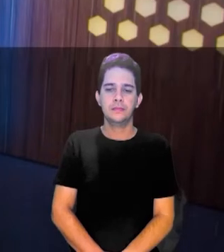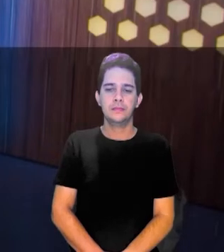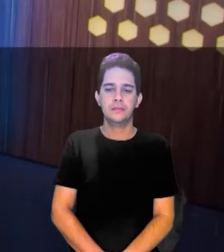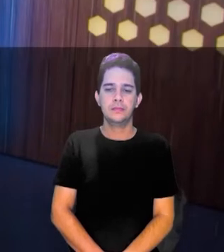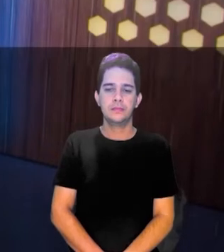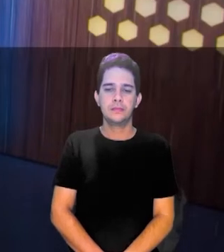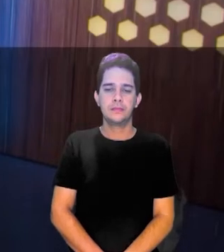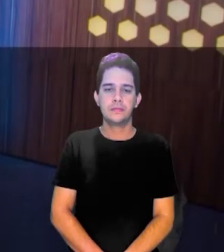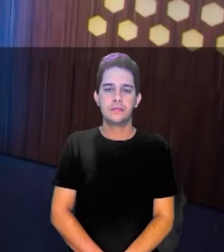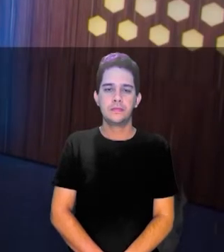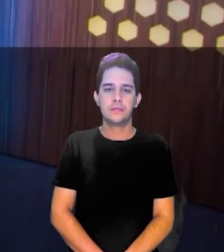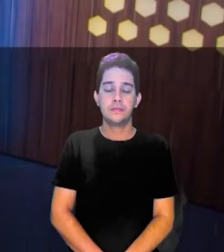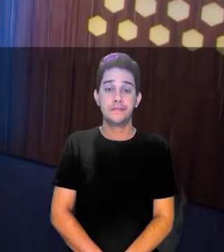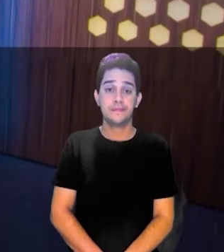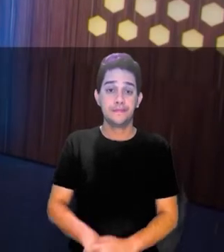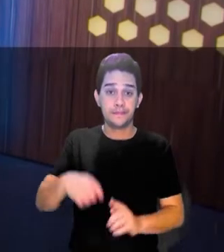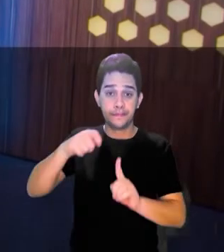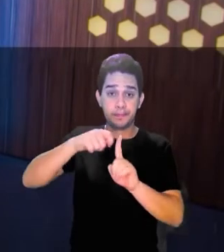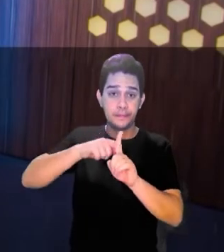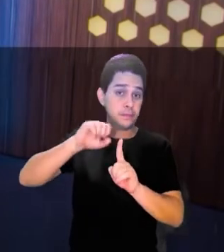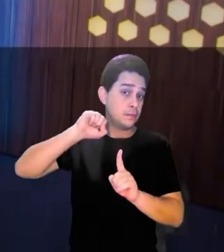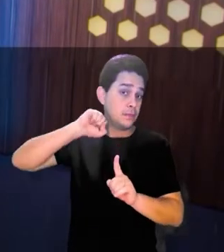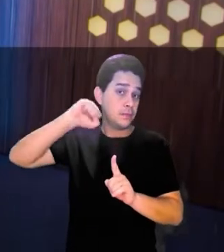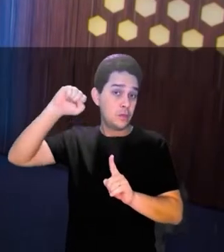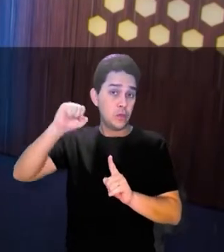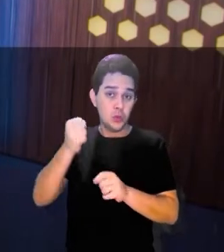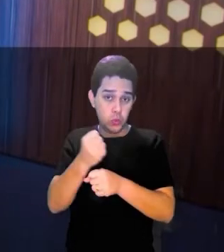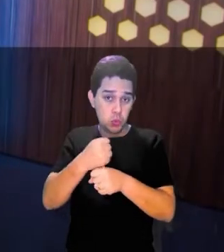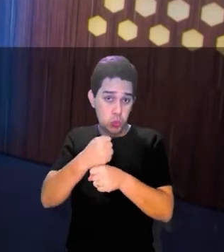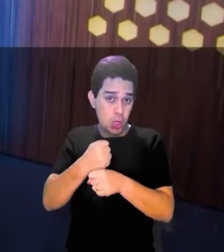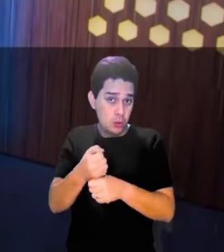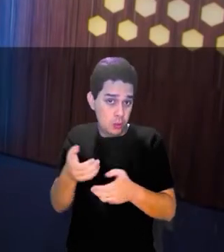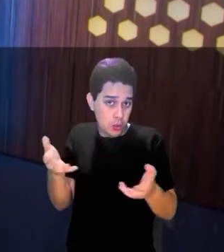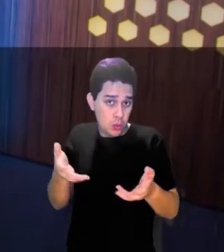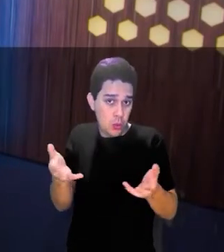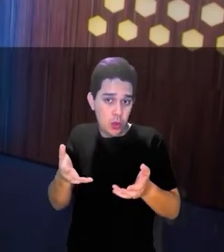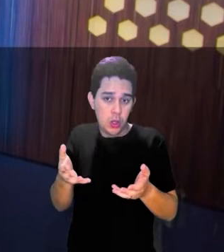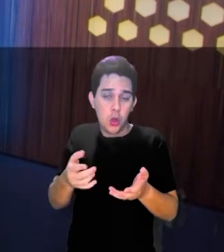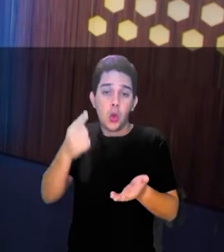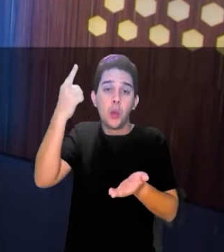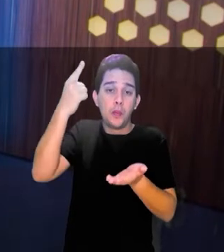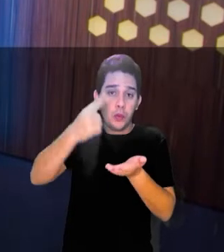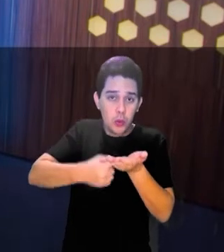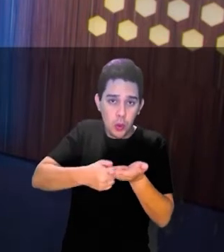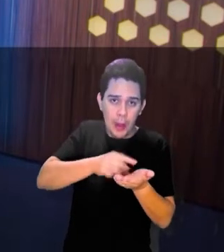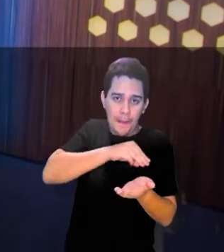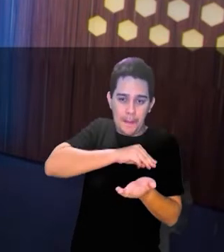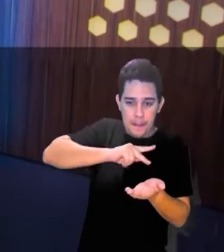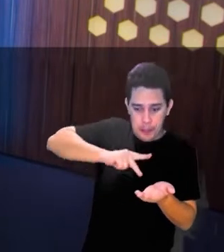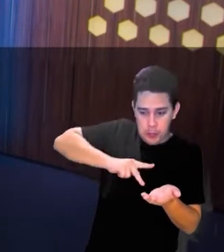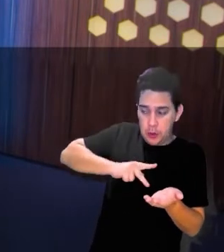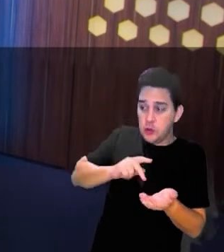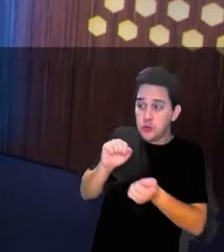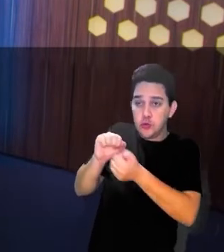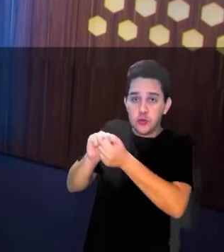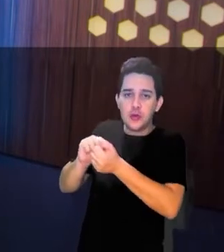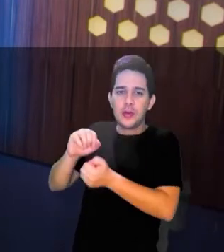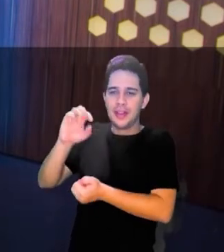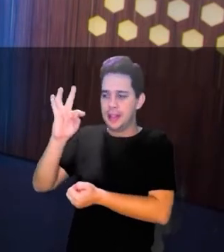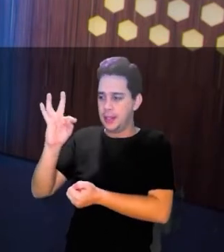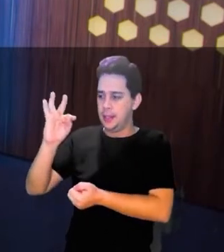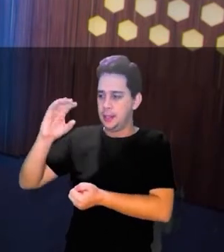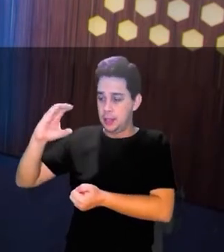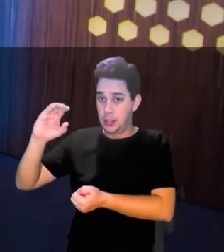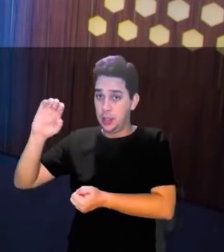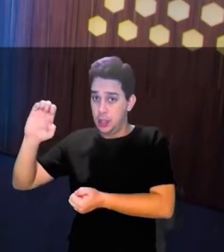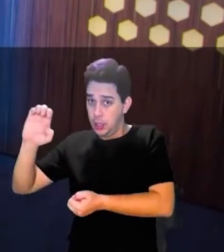Em abril deste ano, o Ministério Público do Rio de Janeiro firmou o convênio com o Tribunal de Contas Estadual para fiscalizar a aplicação de